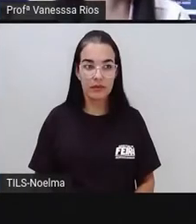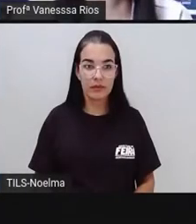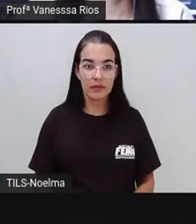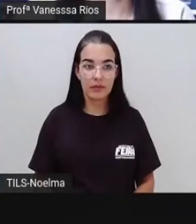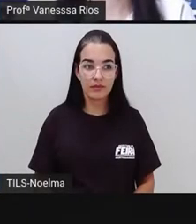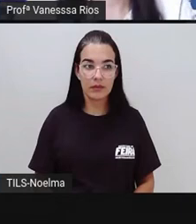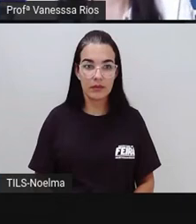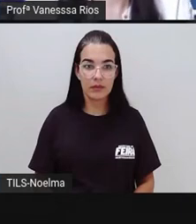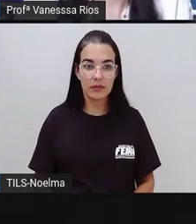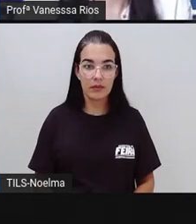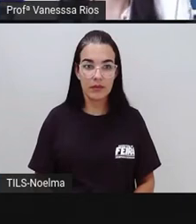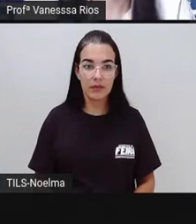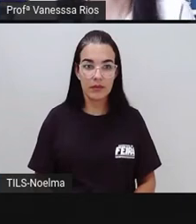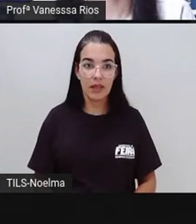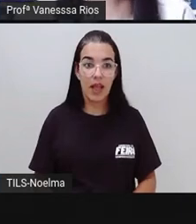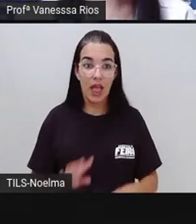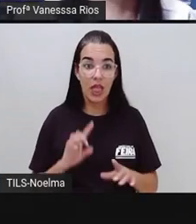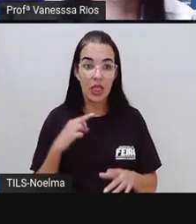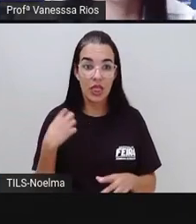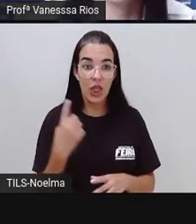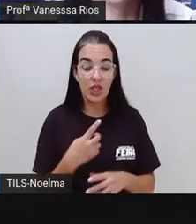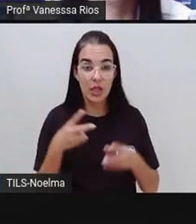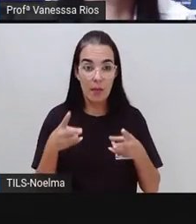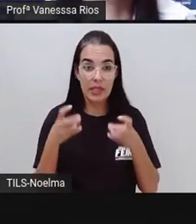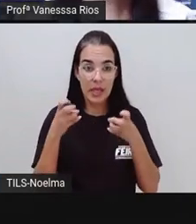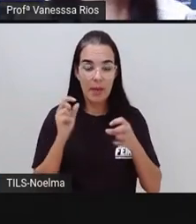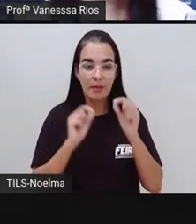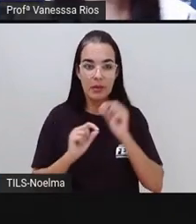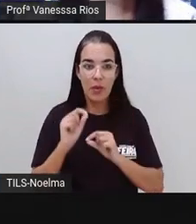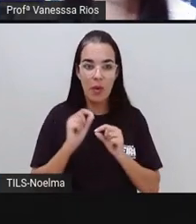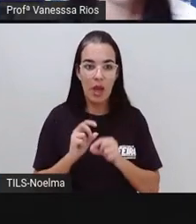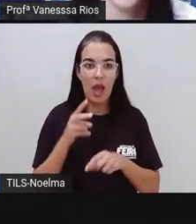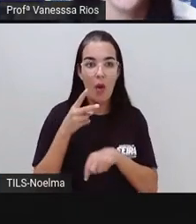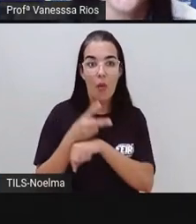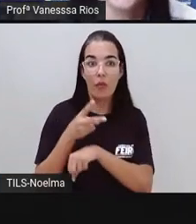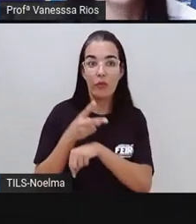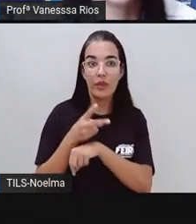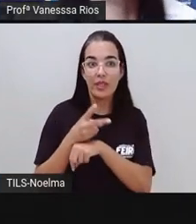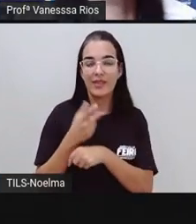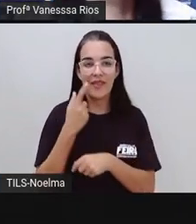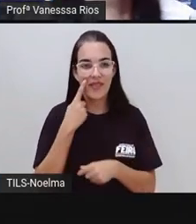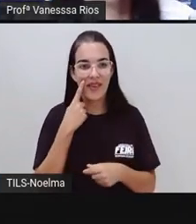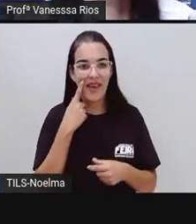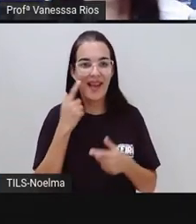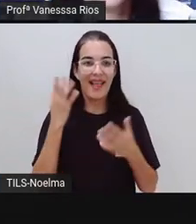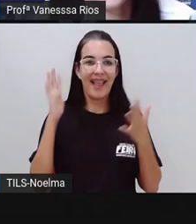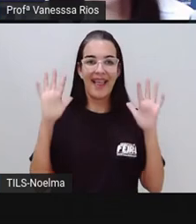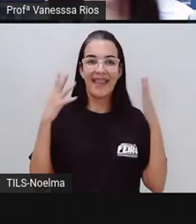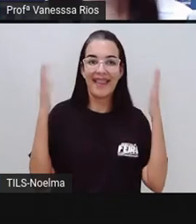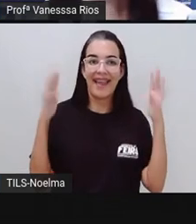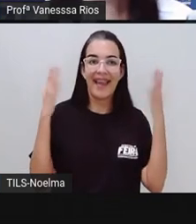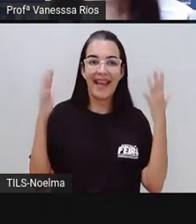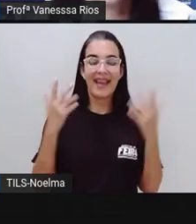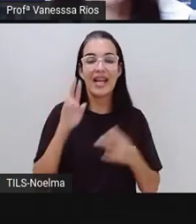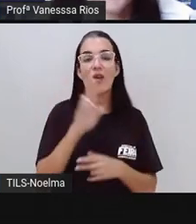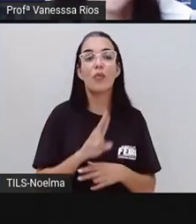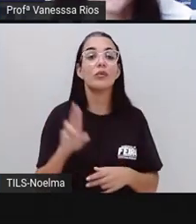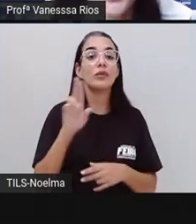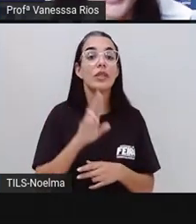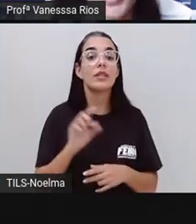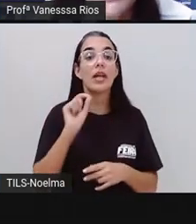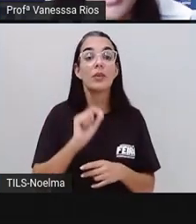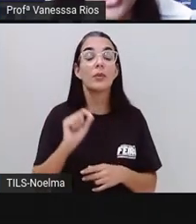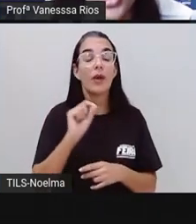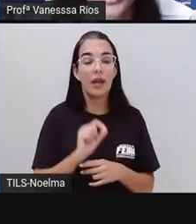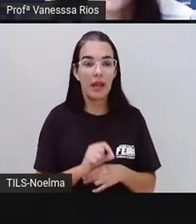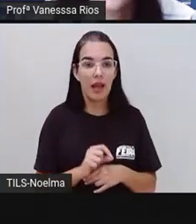Nós percebemos através desse vídeo de forma divertida, utilizando principalmente